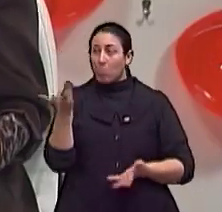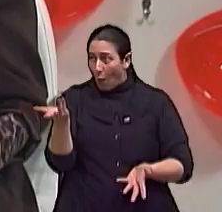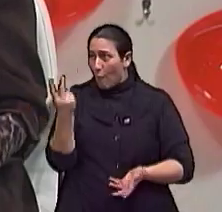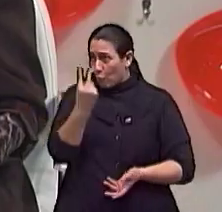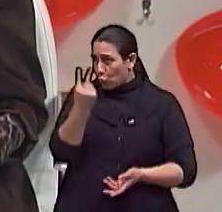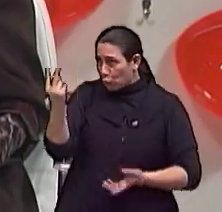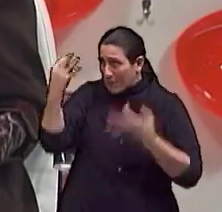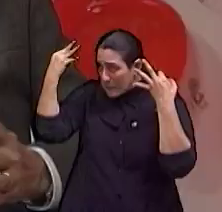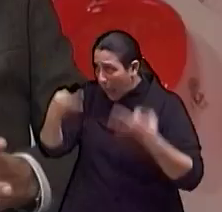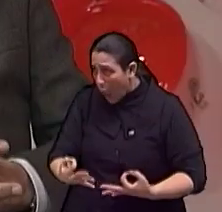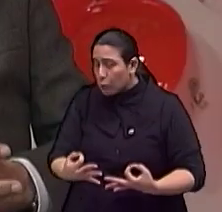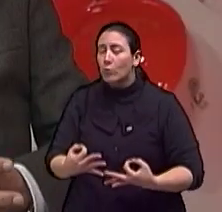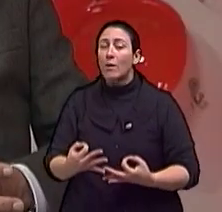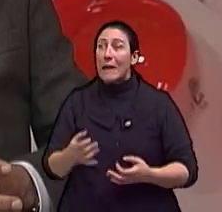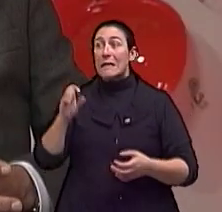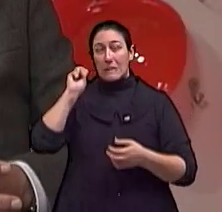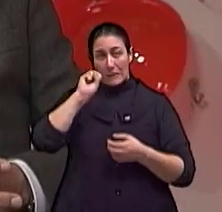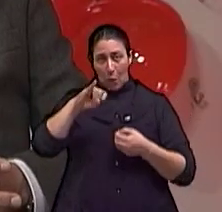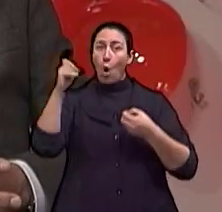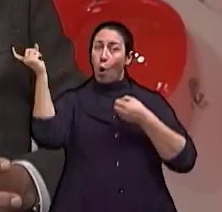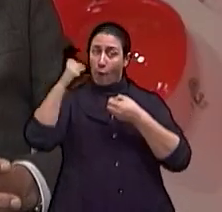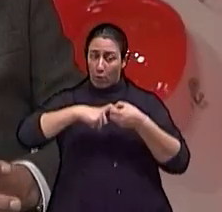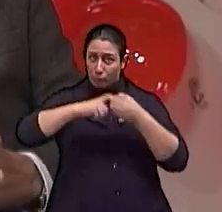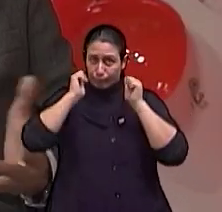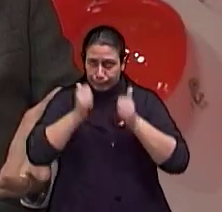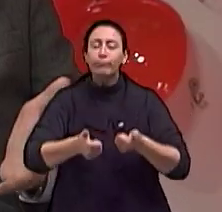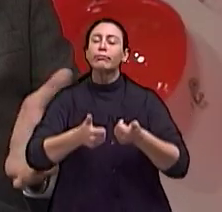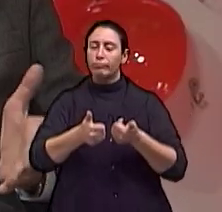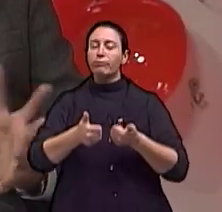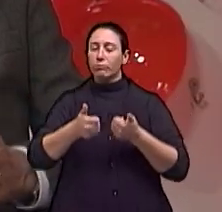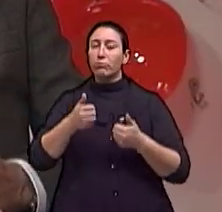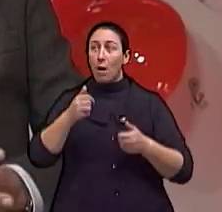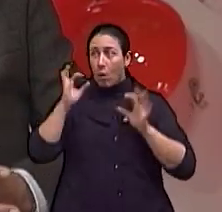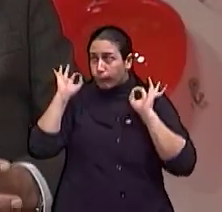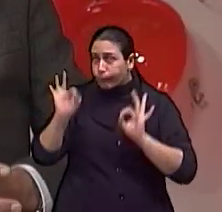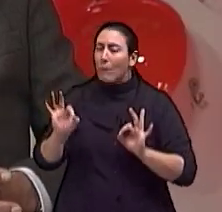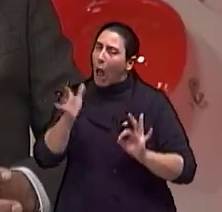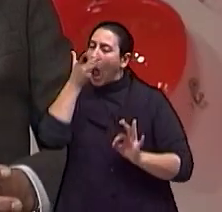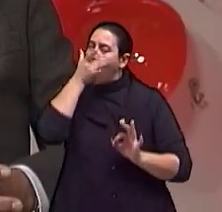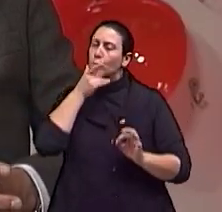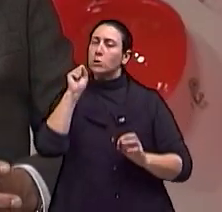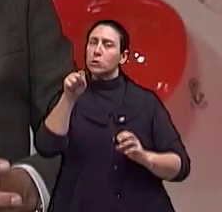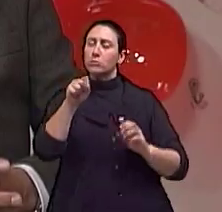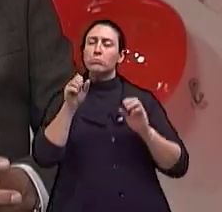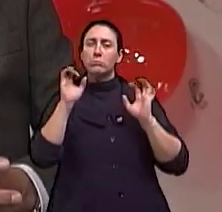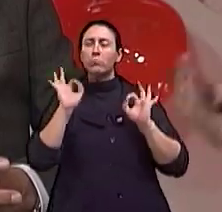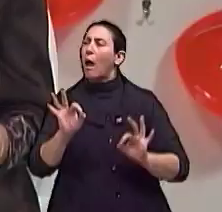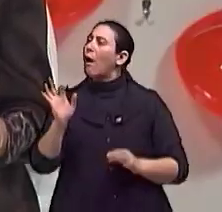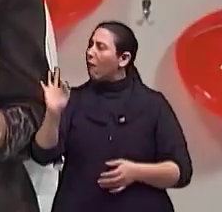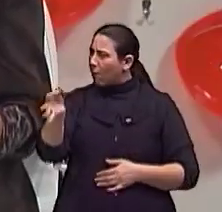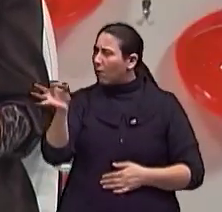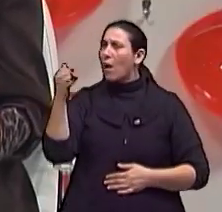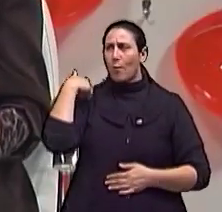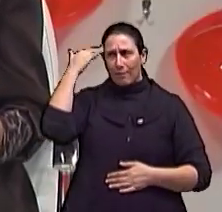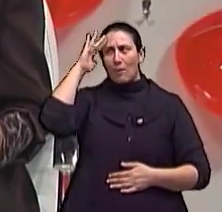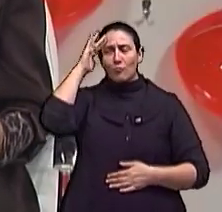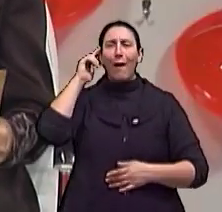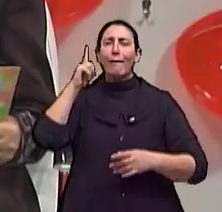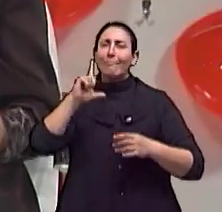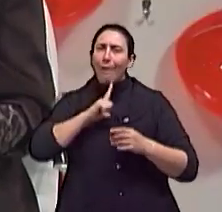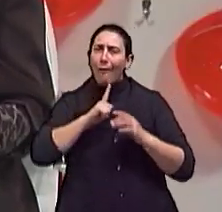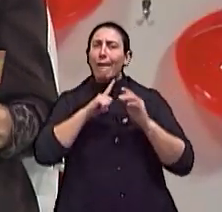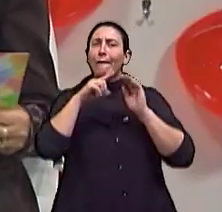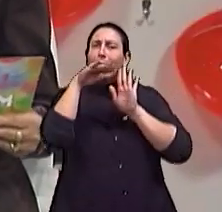para o próximo capítulo Se o convênio for realmente assinado, Mas tudo indica que será, né? Sim, a gente sabe que tem vários passos, tem vários